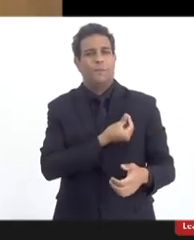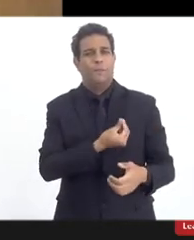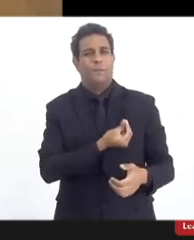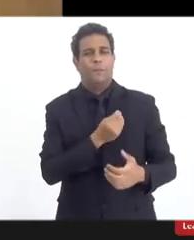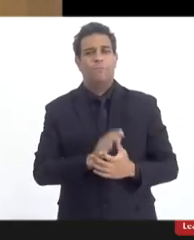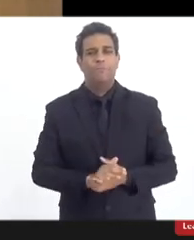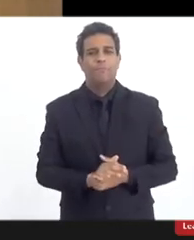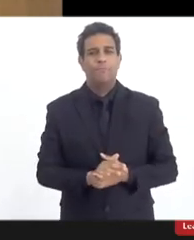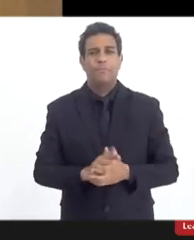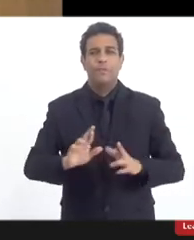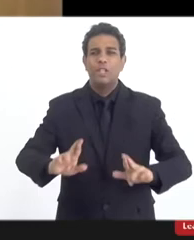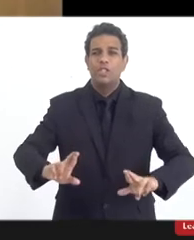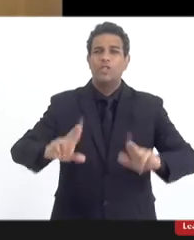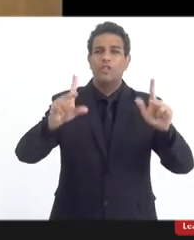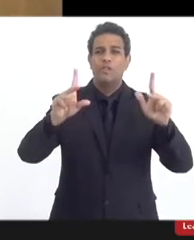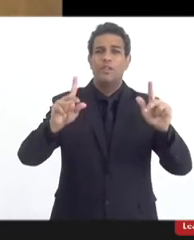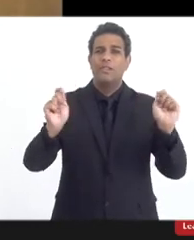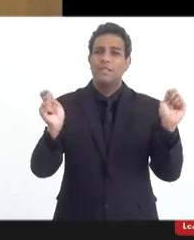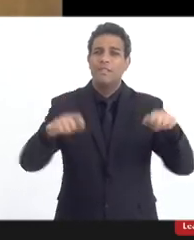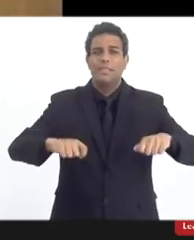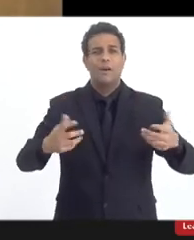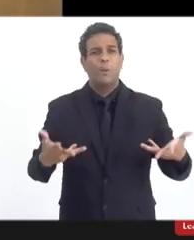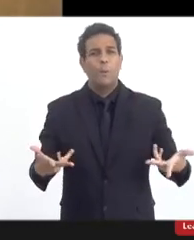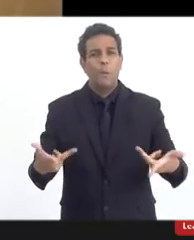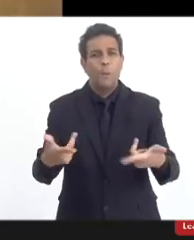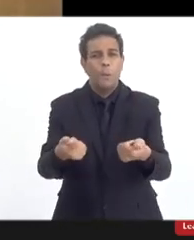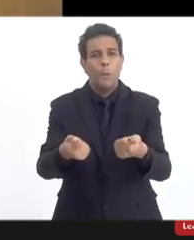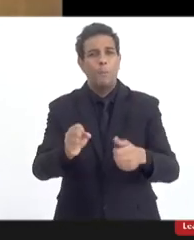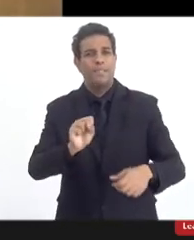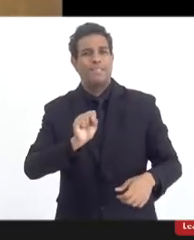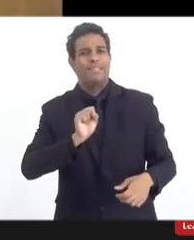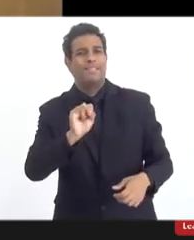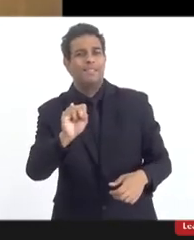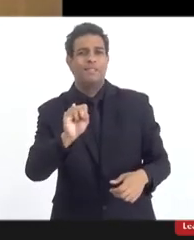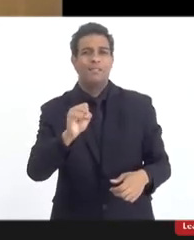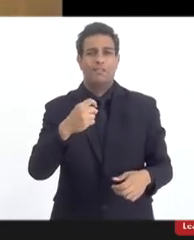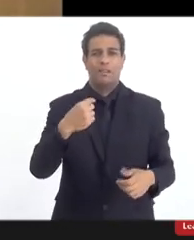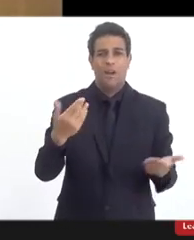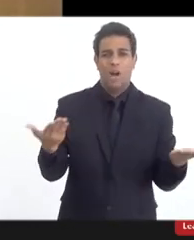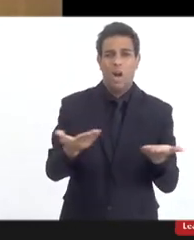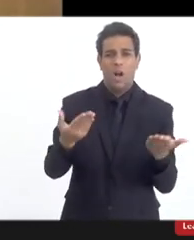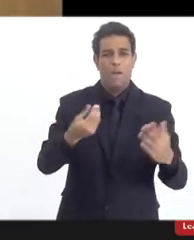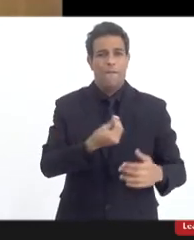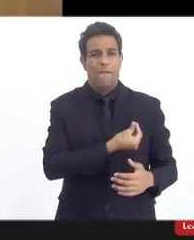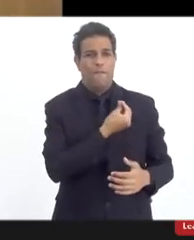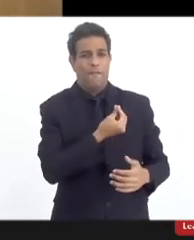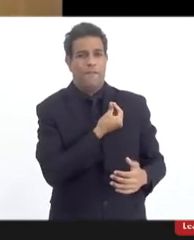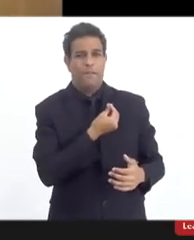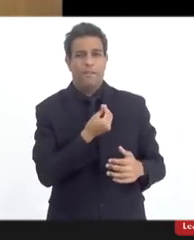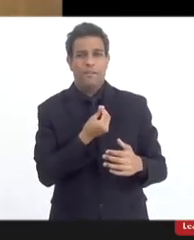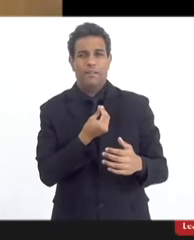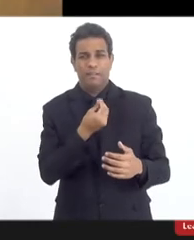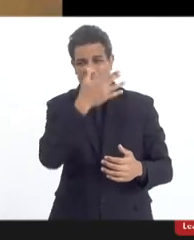a diferença não é uma pobreza, seria horrível, senhora deputada, que eu vivesse com uma pessoa igual a mim,